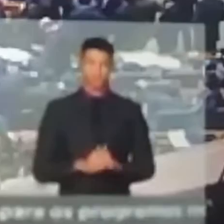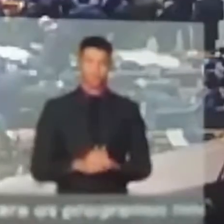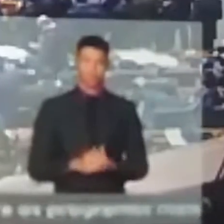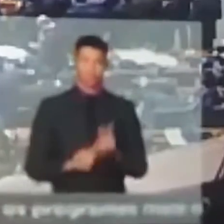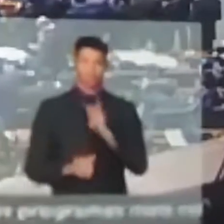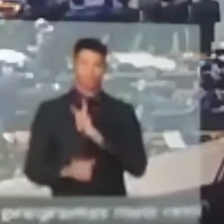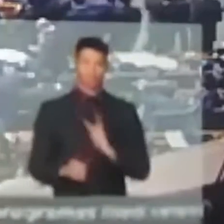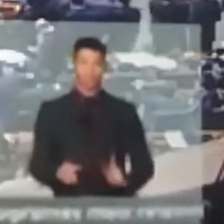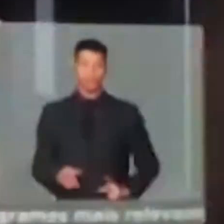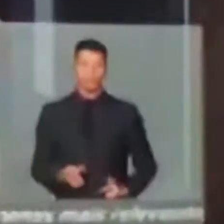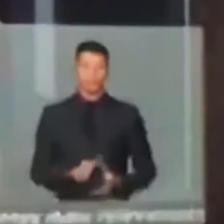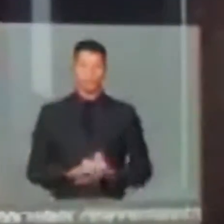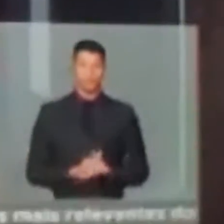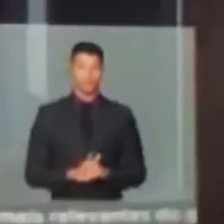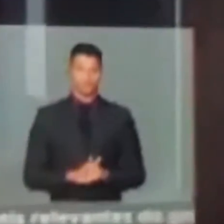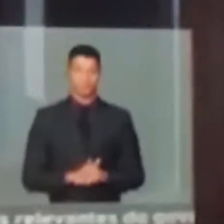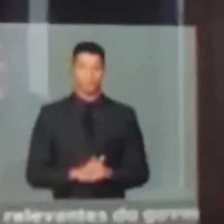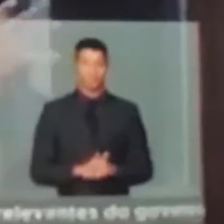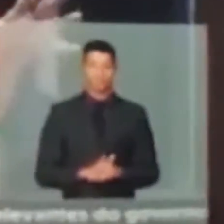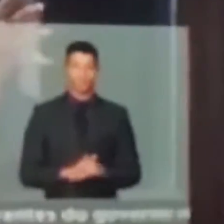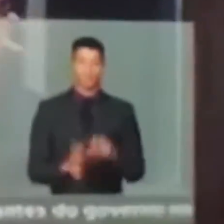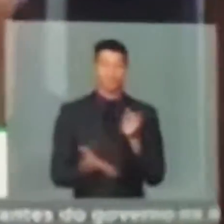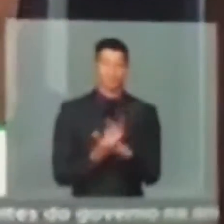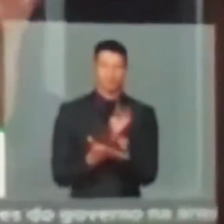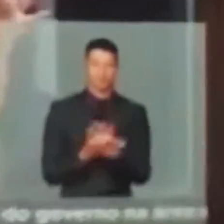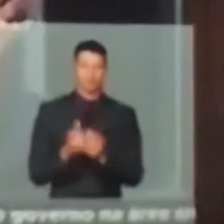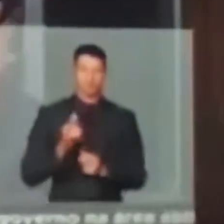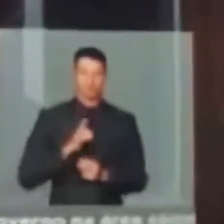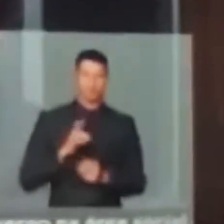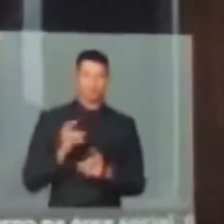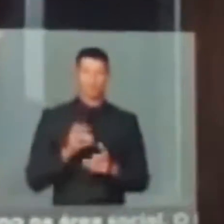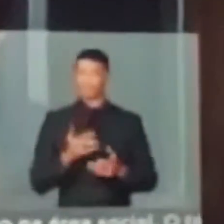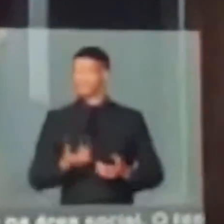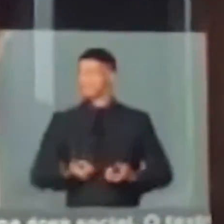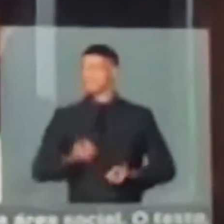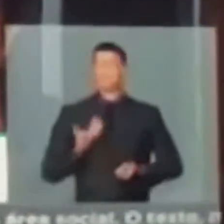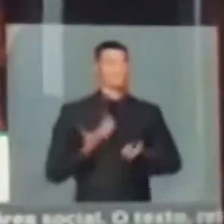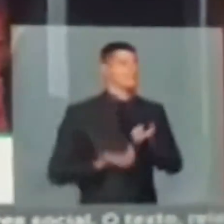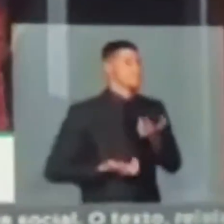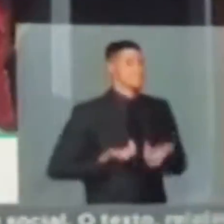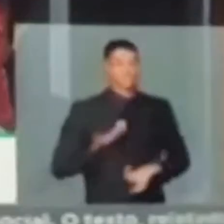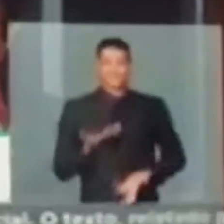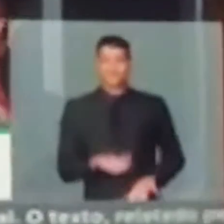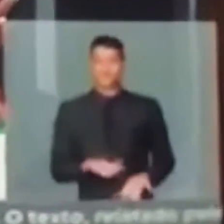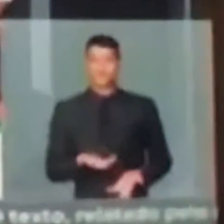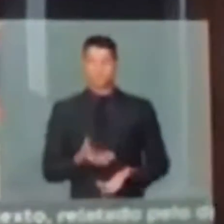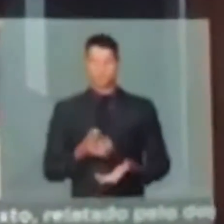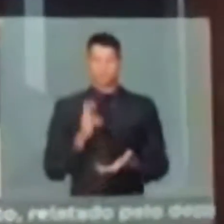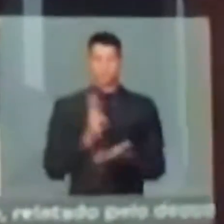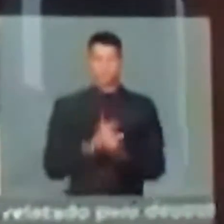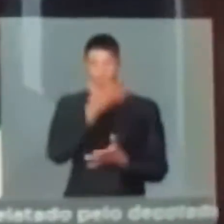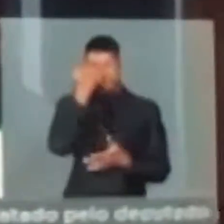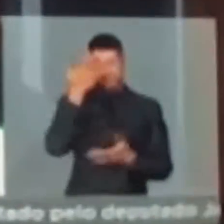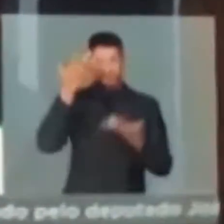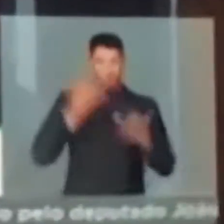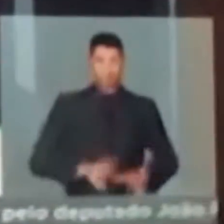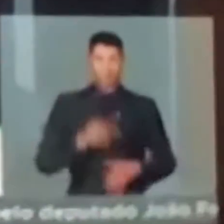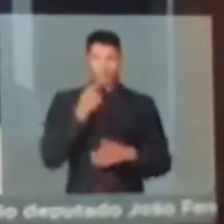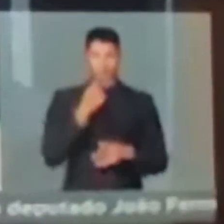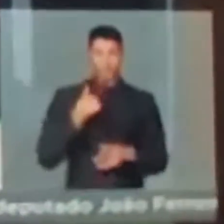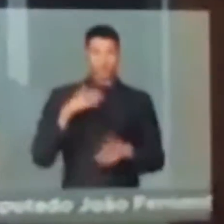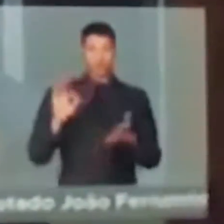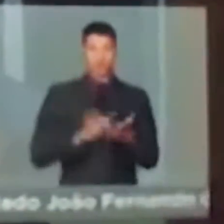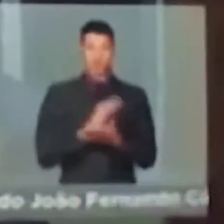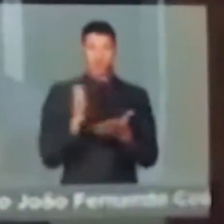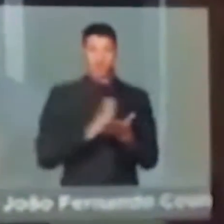Leite, ah, mesmo que haja assim uma certa excipação no plenário, e muitos não queiram ouvir, mas eu vou aqui